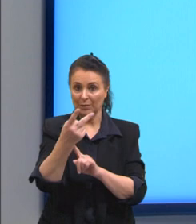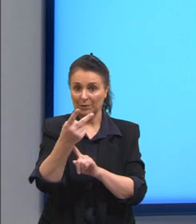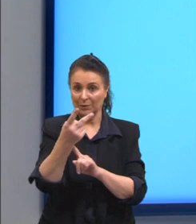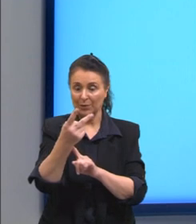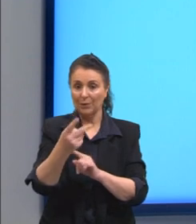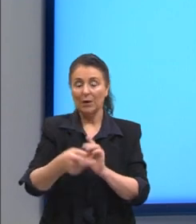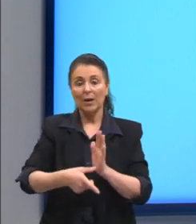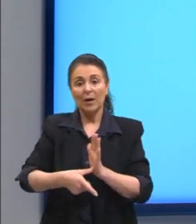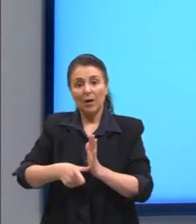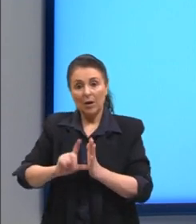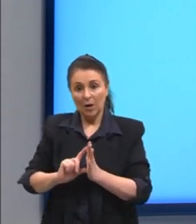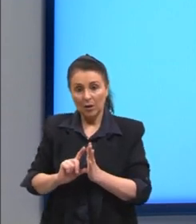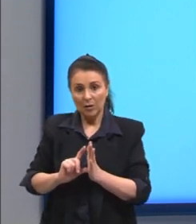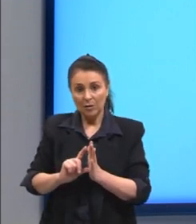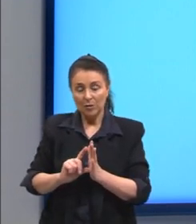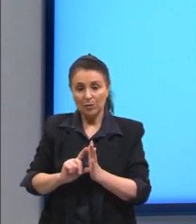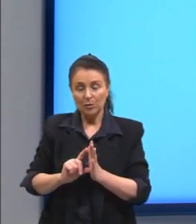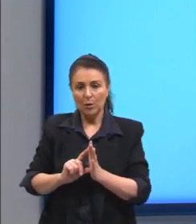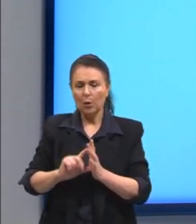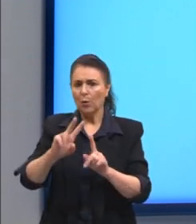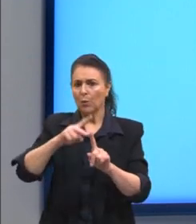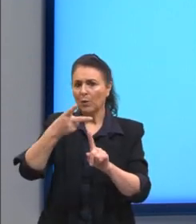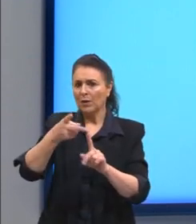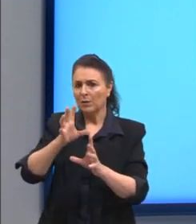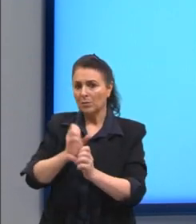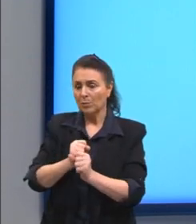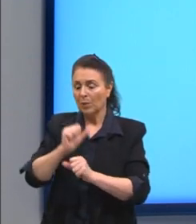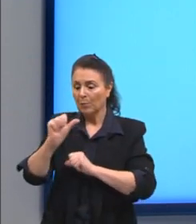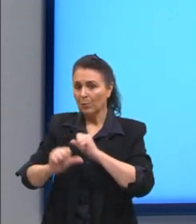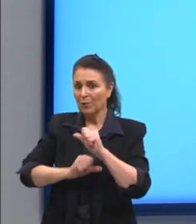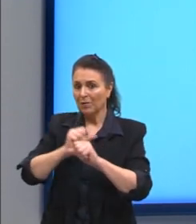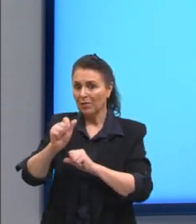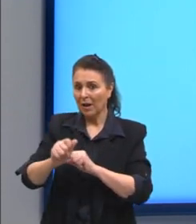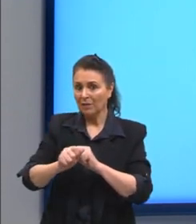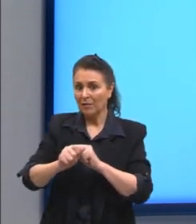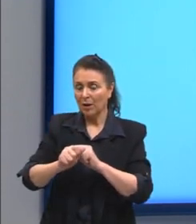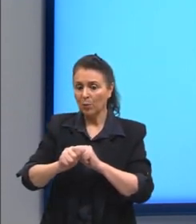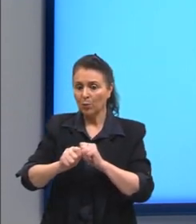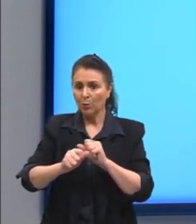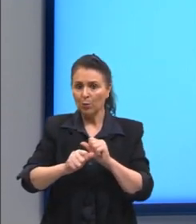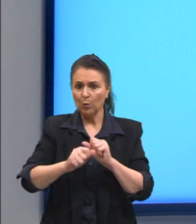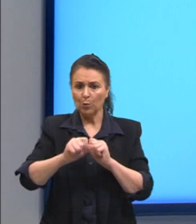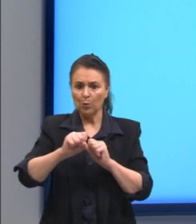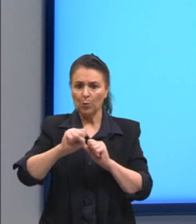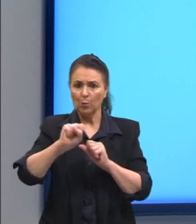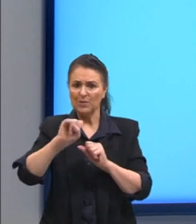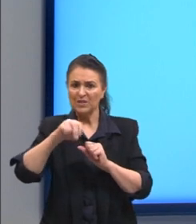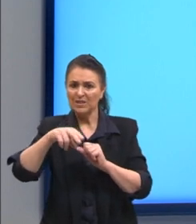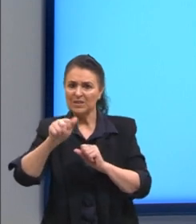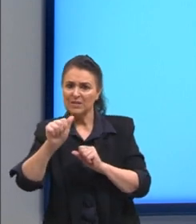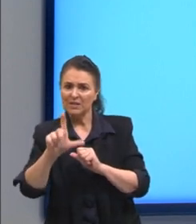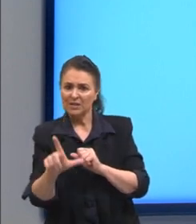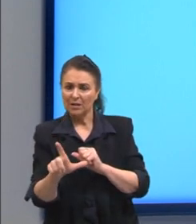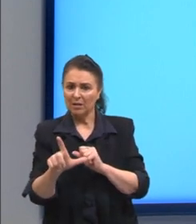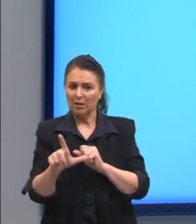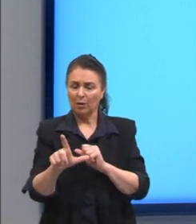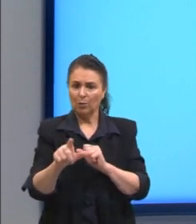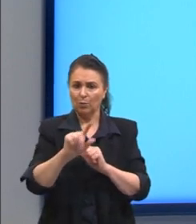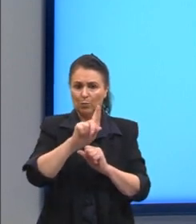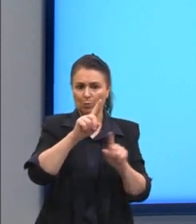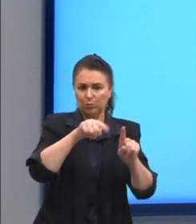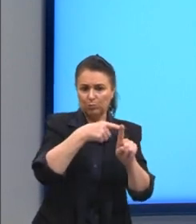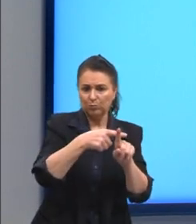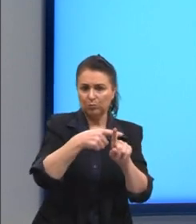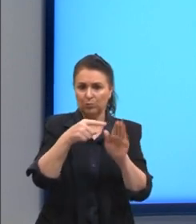antes o quadrado da soma mudava somente o sinal aqui do meio né? Era mais 2ab e